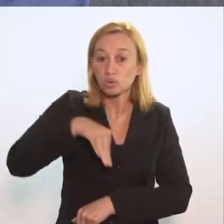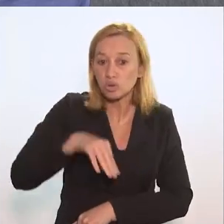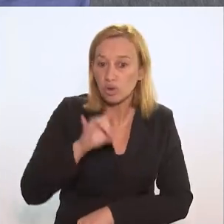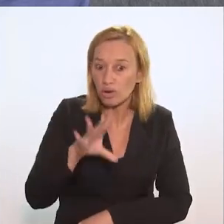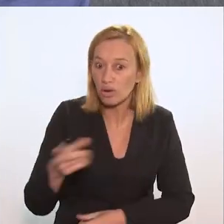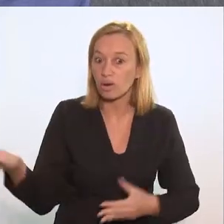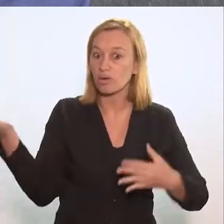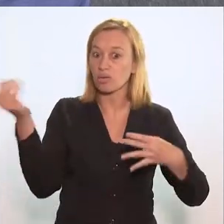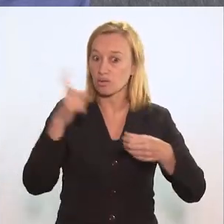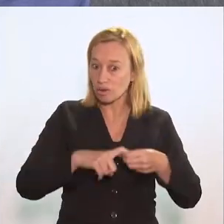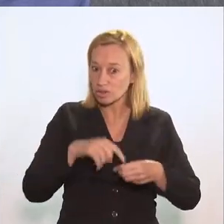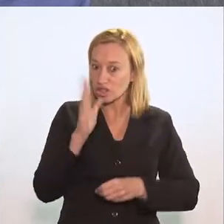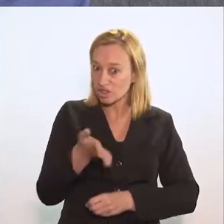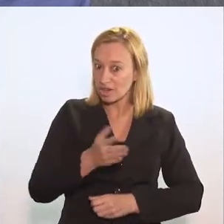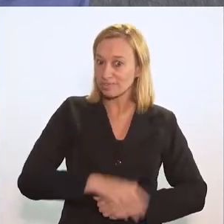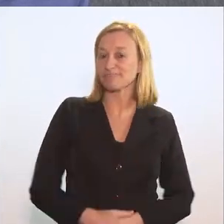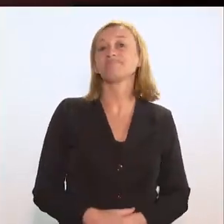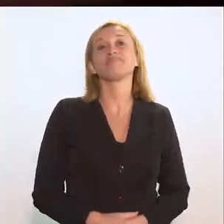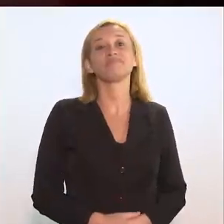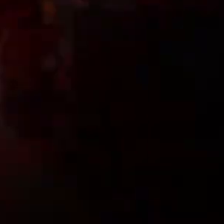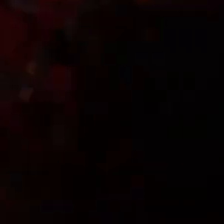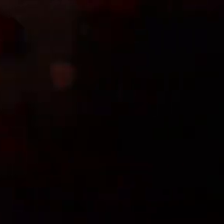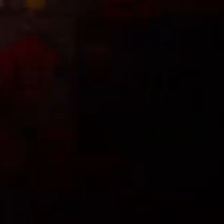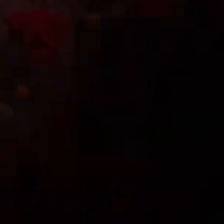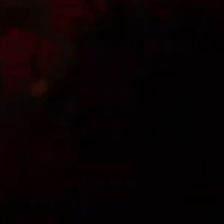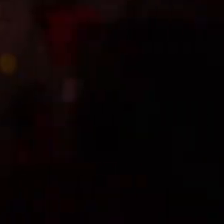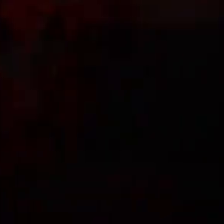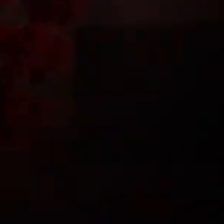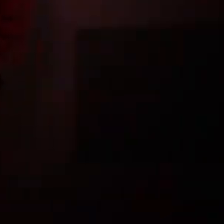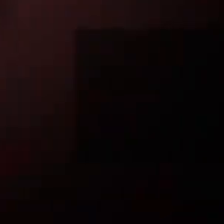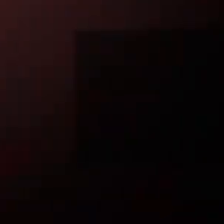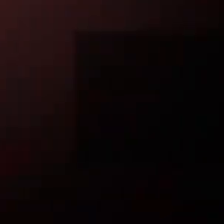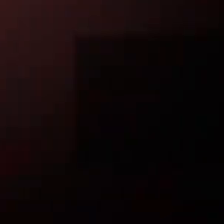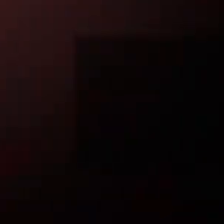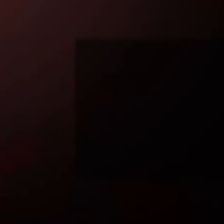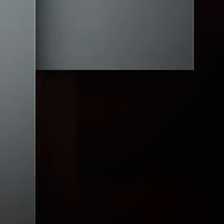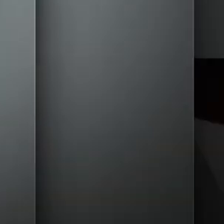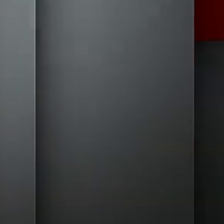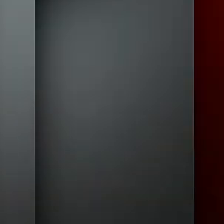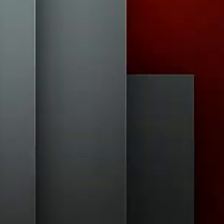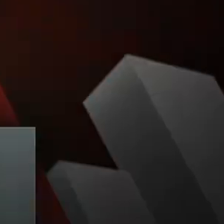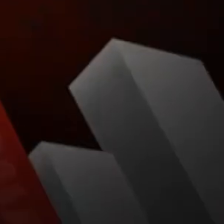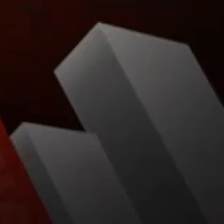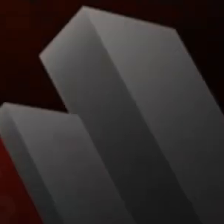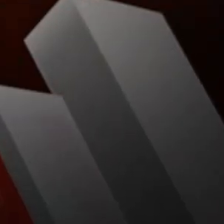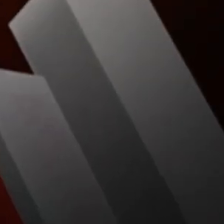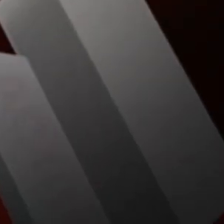Estado. É um minutinho só, a gente volta já já. Tchau. Tchau. Tchau.